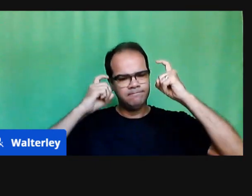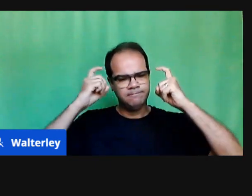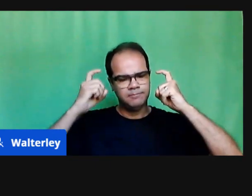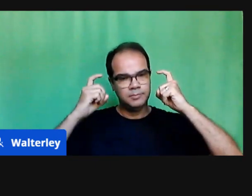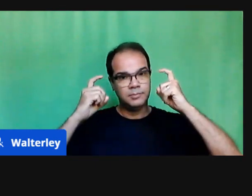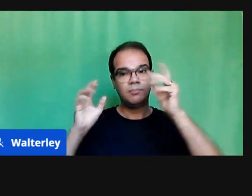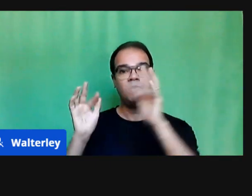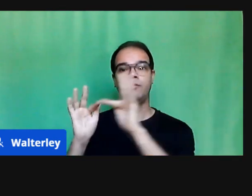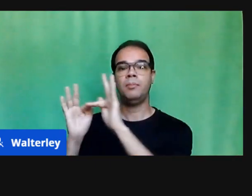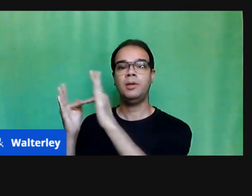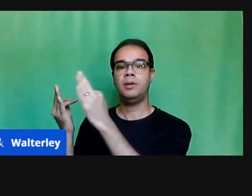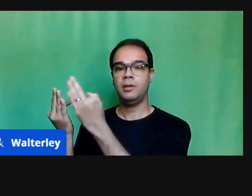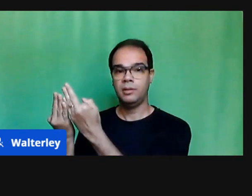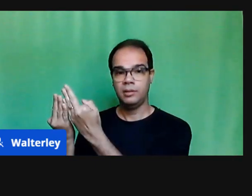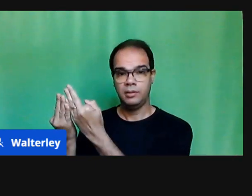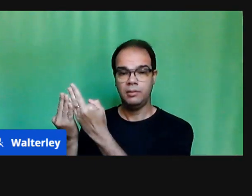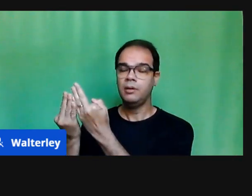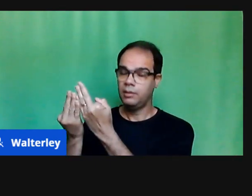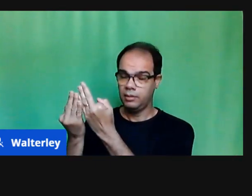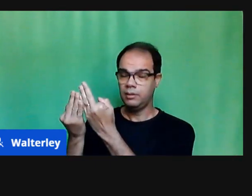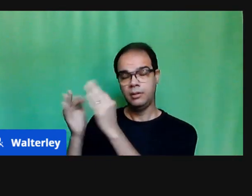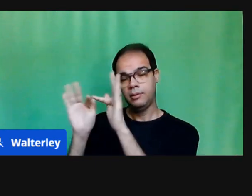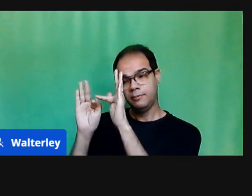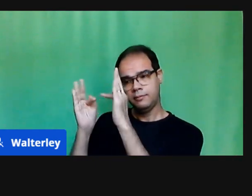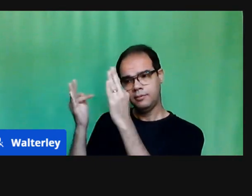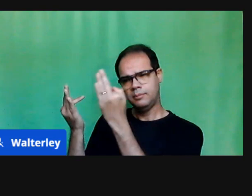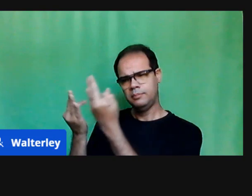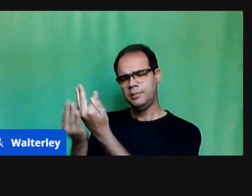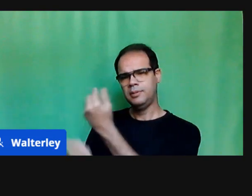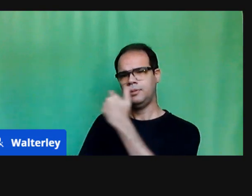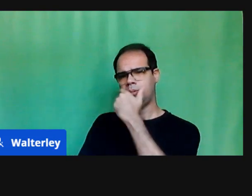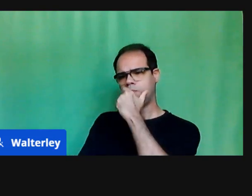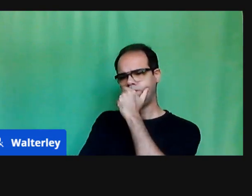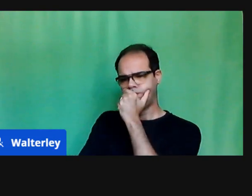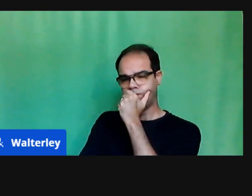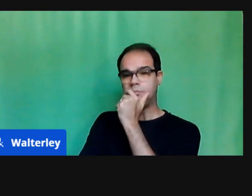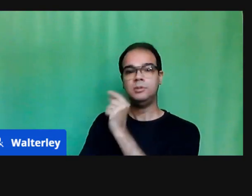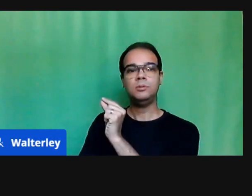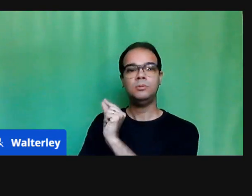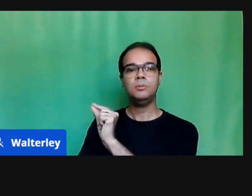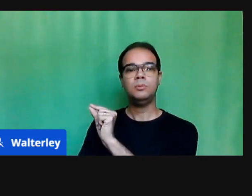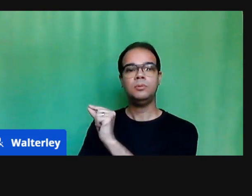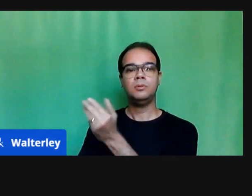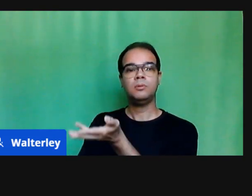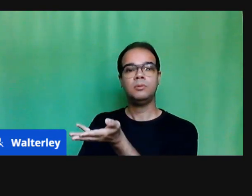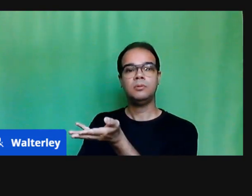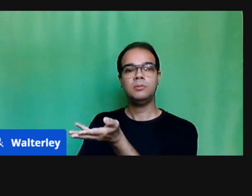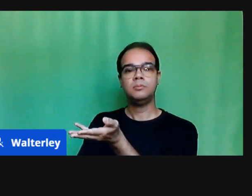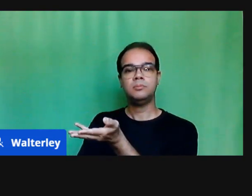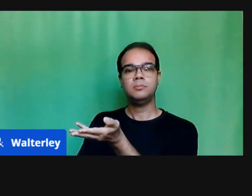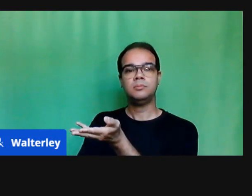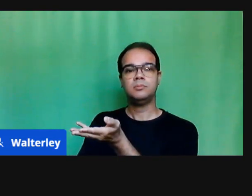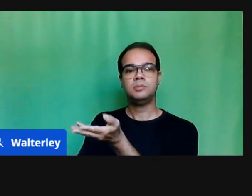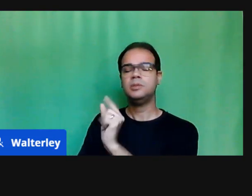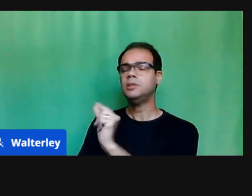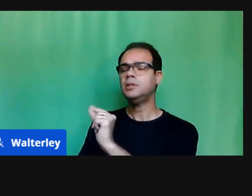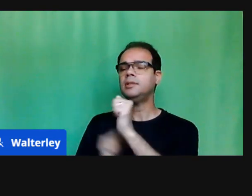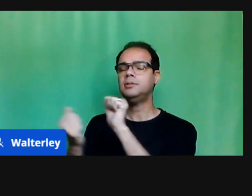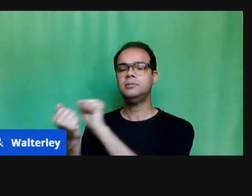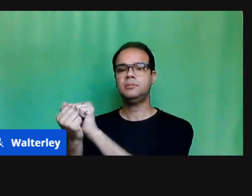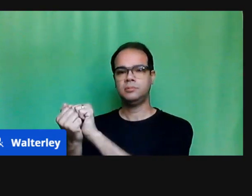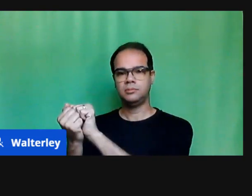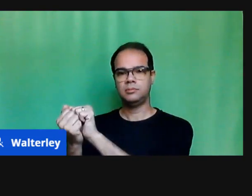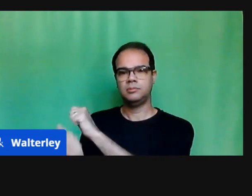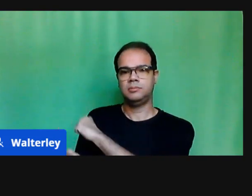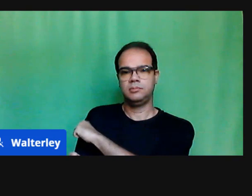a família, ou seja, com pessoas que estão ali com aquela criança, aquele grupo de pertencimento